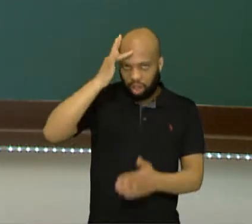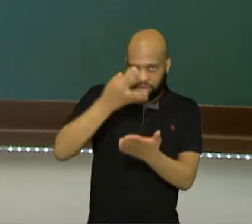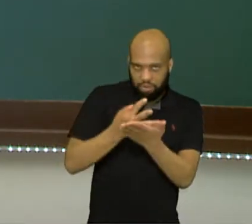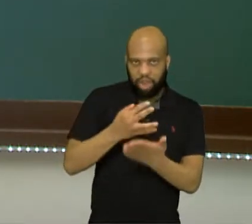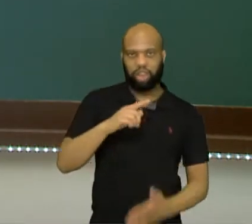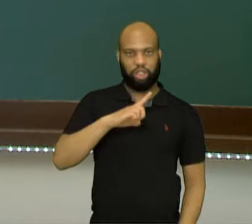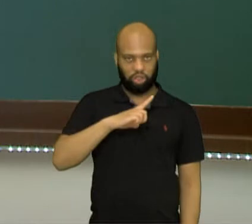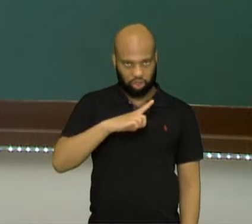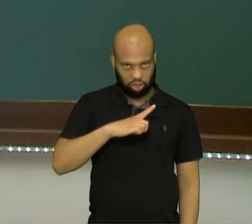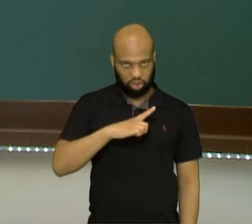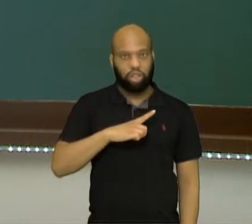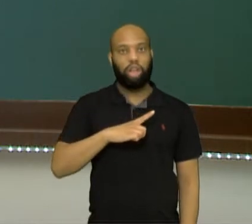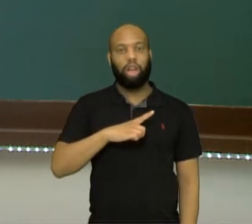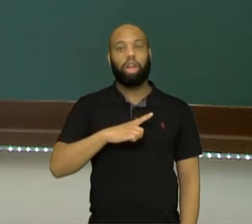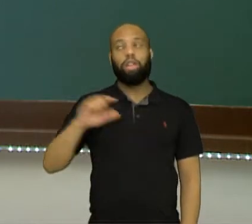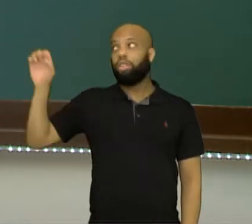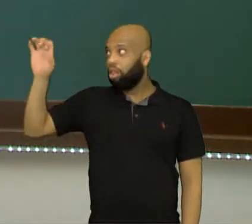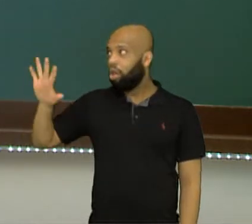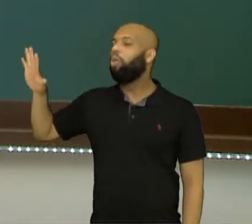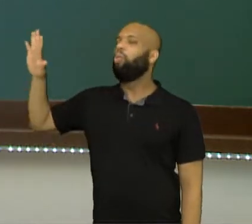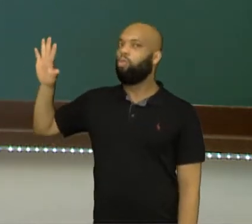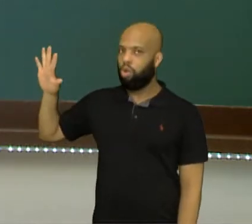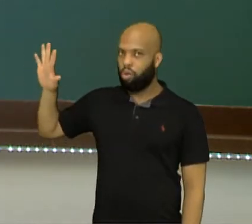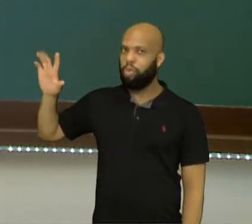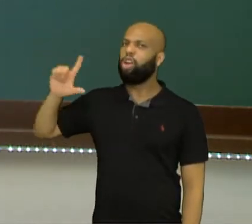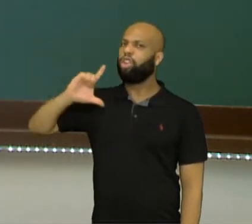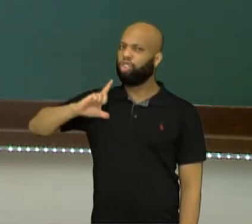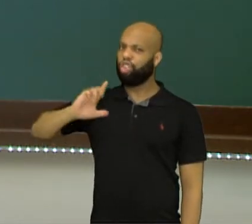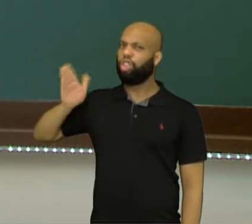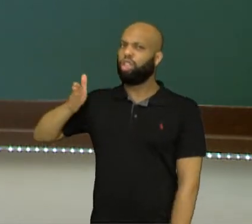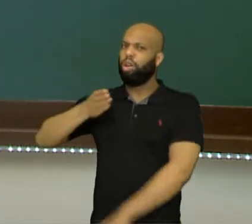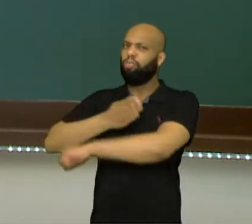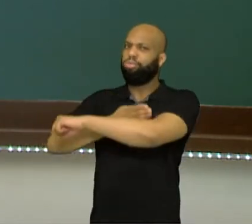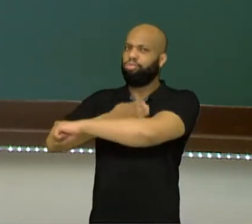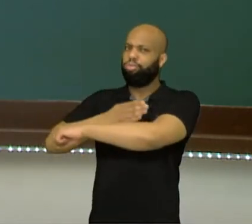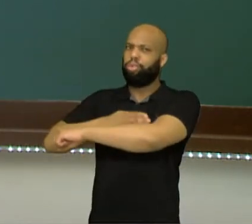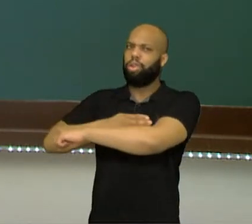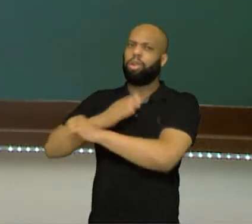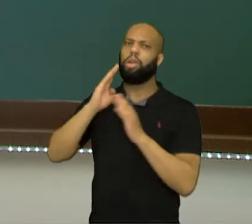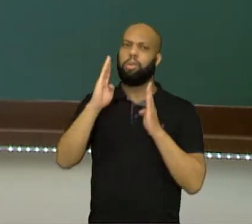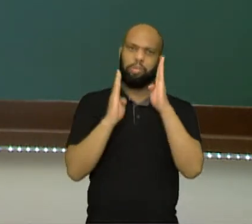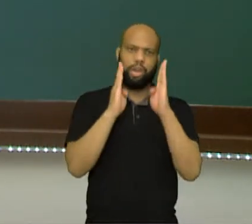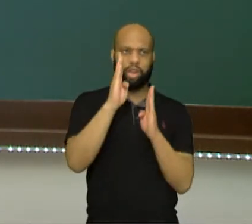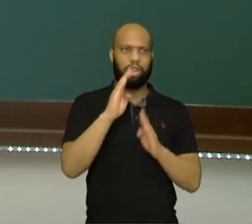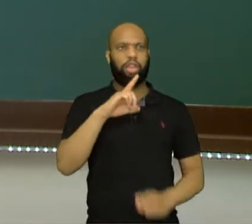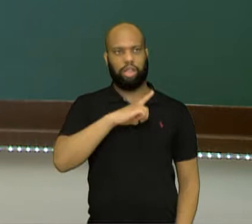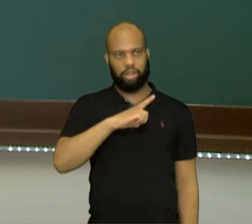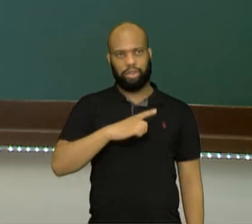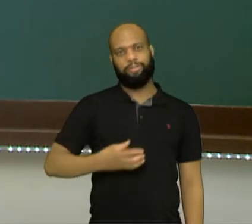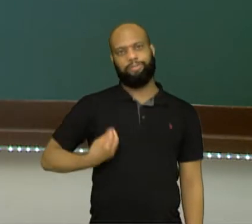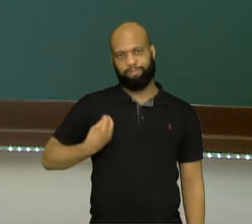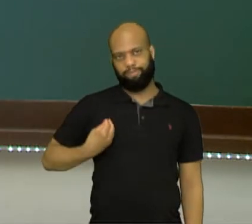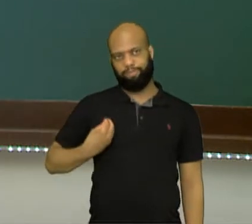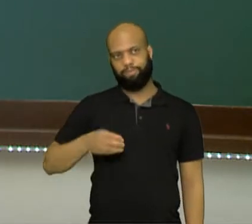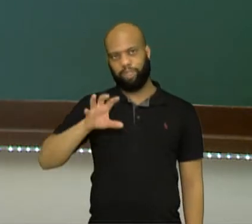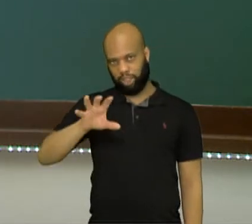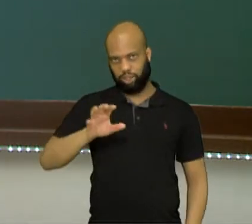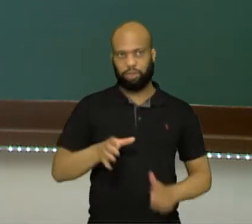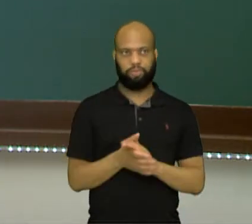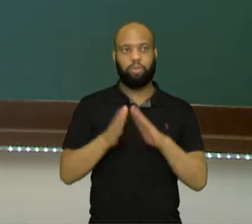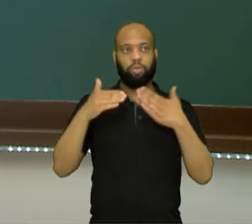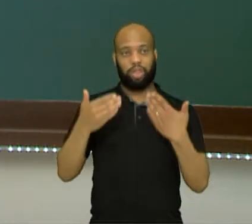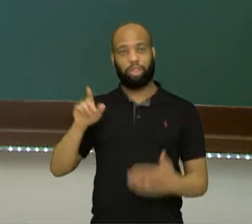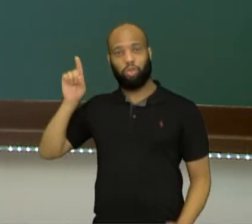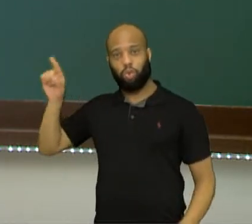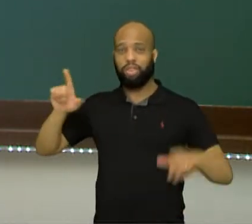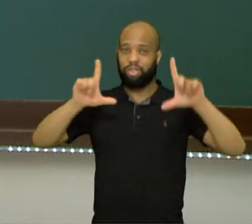presente na Europa, desde a Idade Média, durante toda a Idade Média vai ser muito presente a cristianização ali na